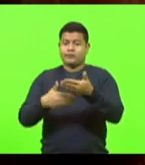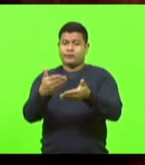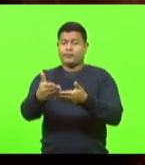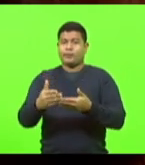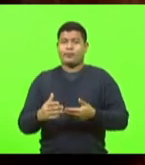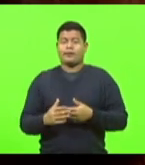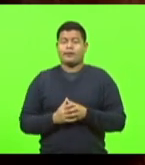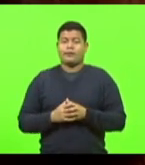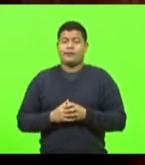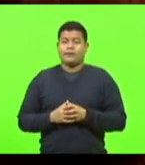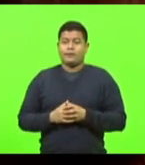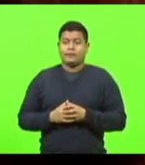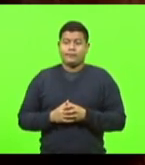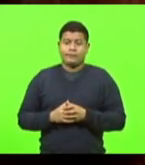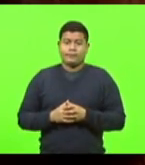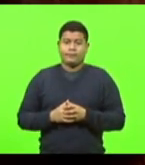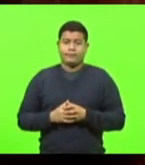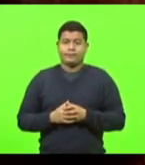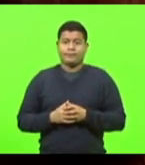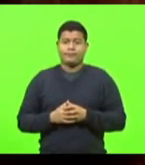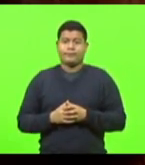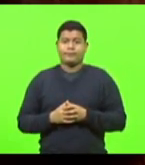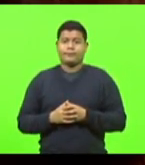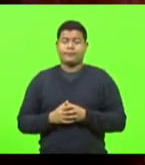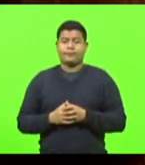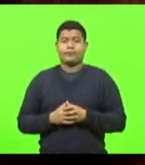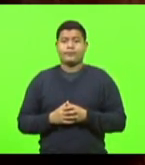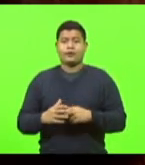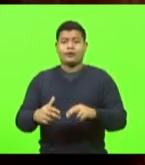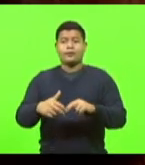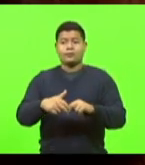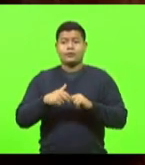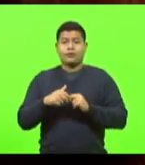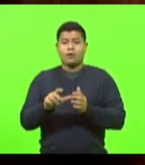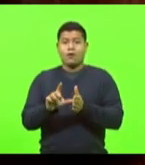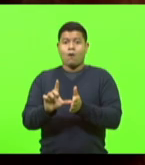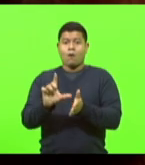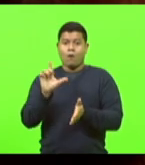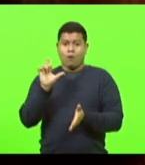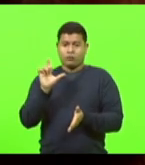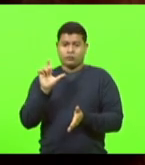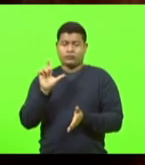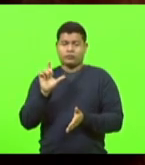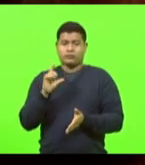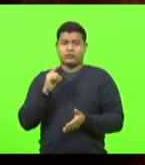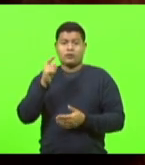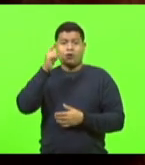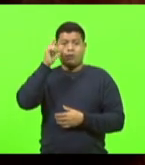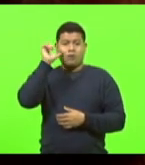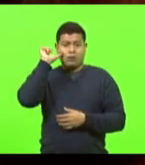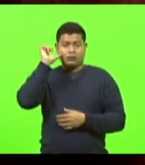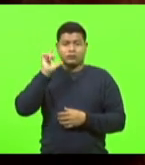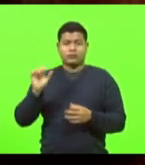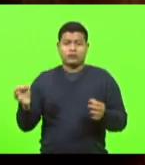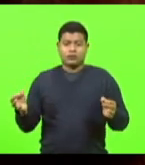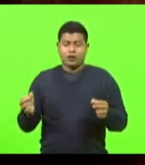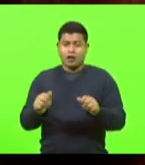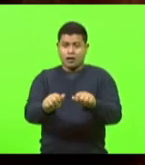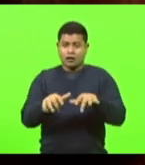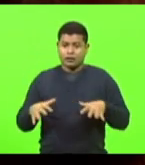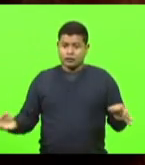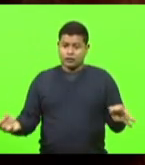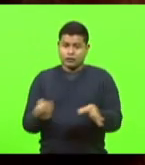nos traz. porém, ontem, depois da sessão, nós tivemos um encontro com o